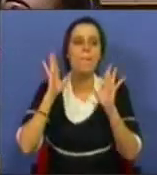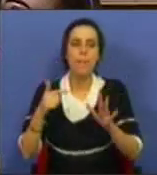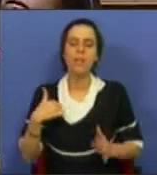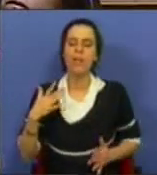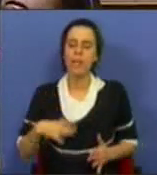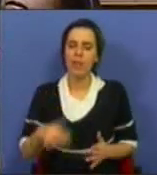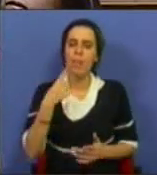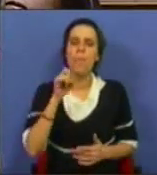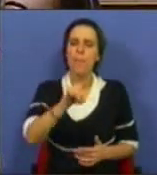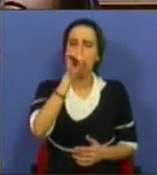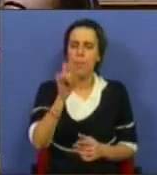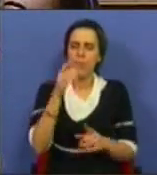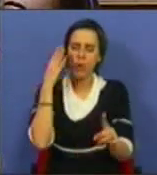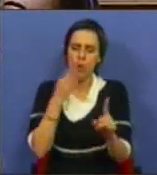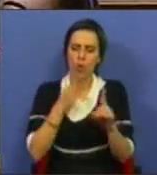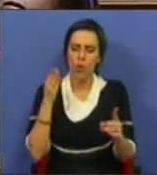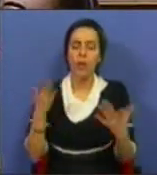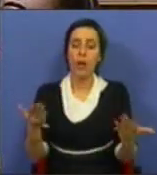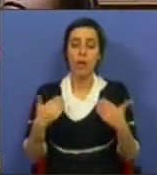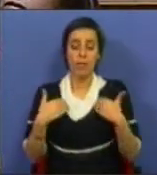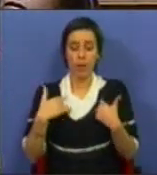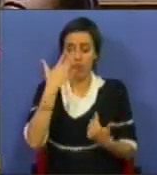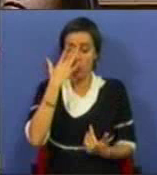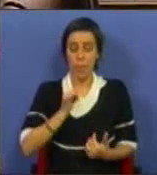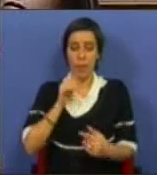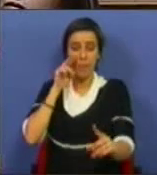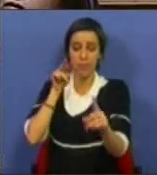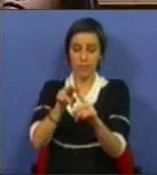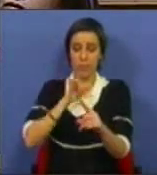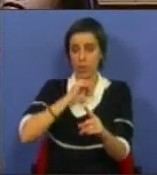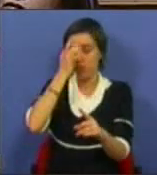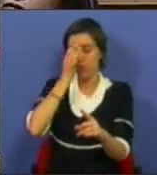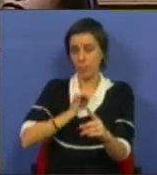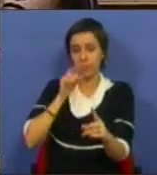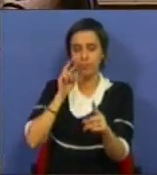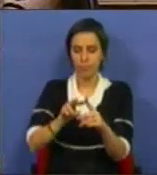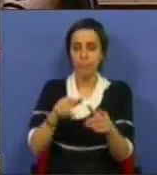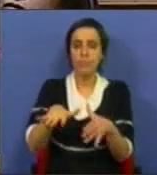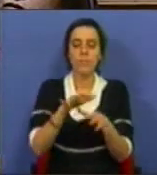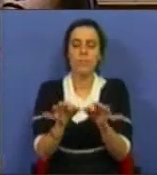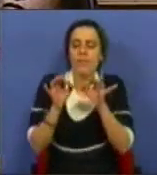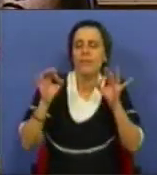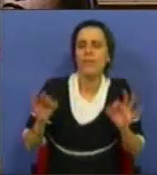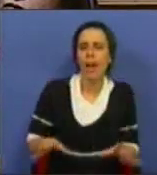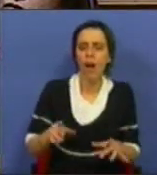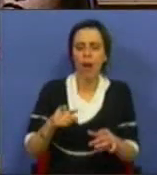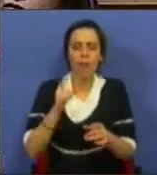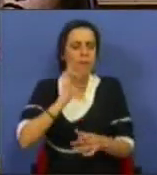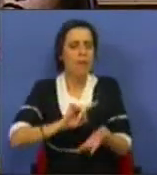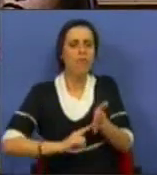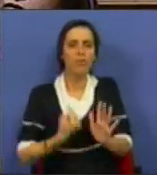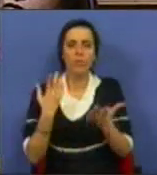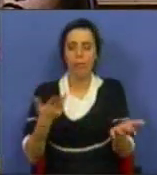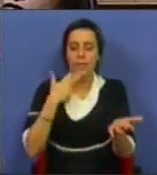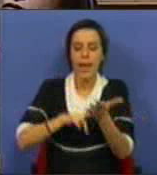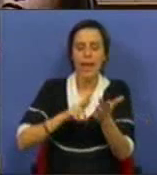fazer uma pergunta muito concreta. Do nosso ponto de vista, o denominador comum, o fator fundamental,